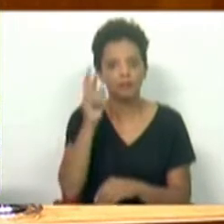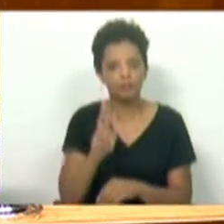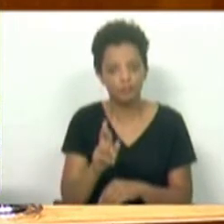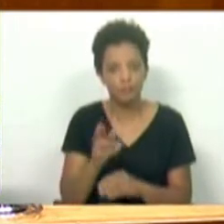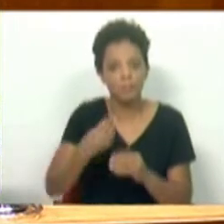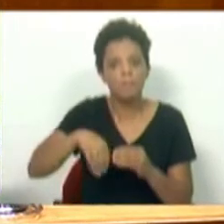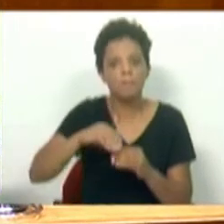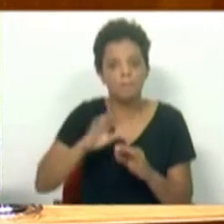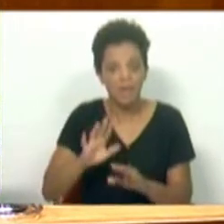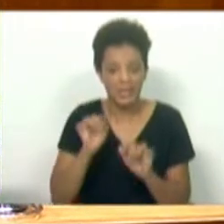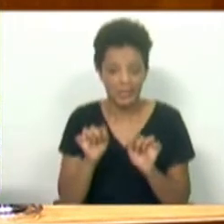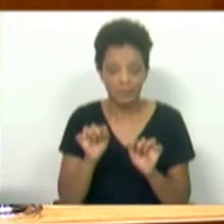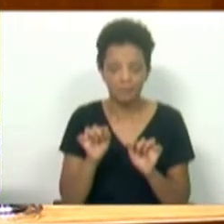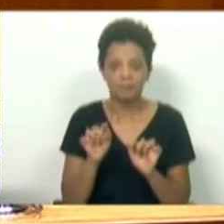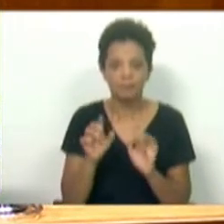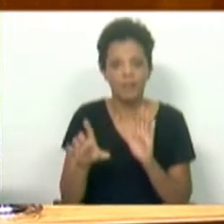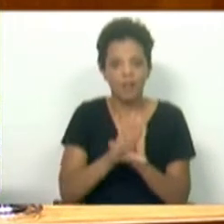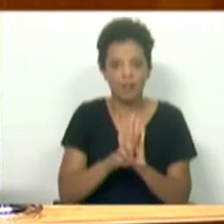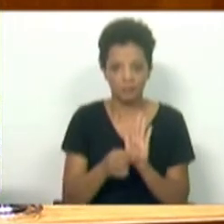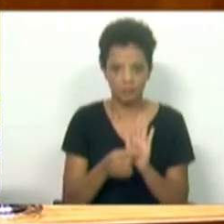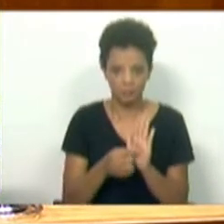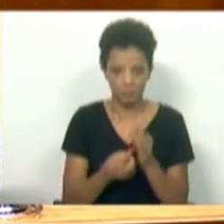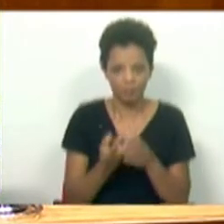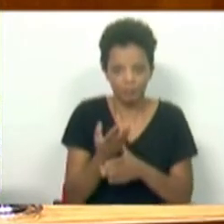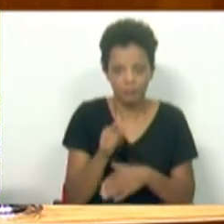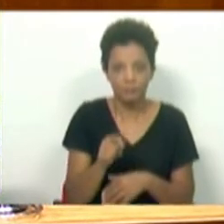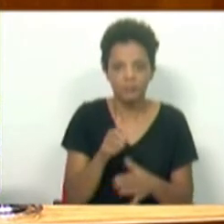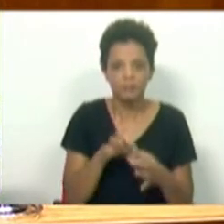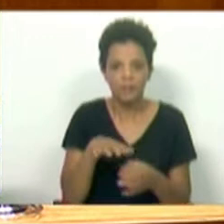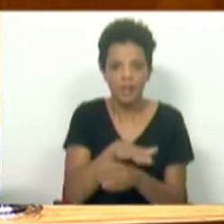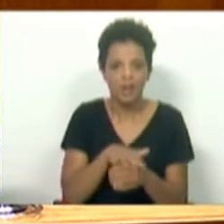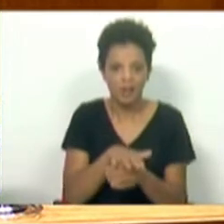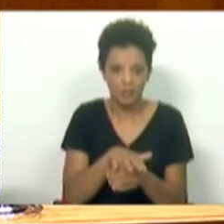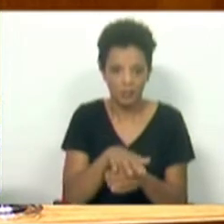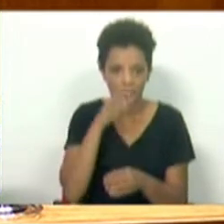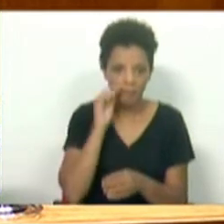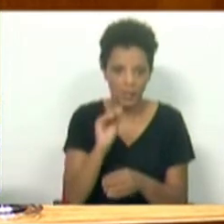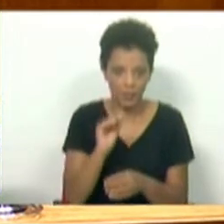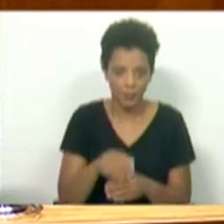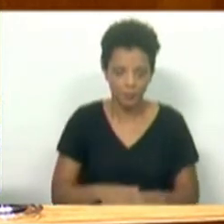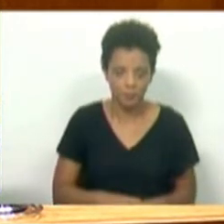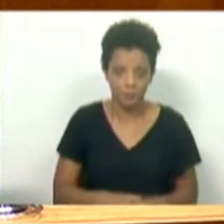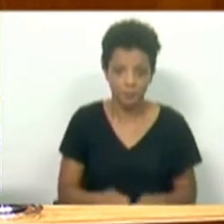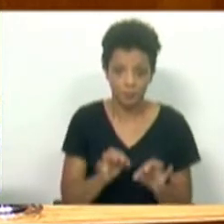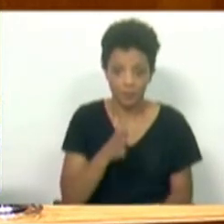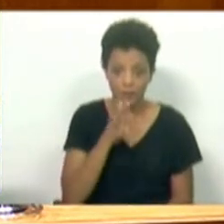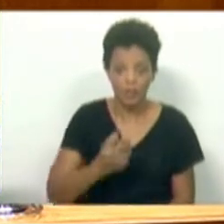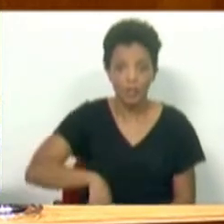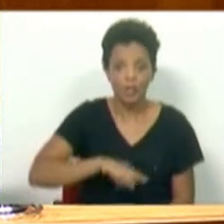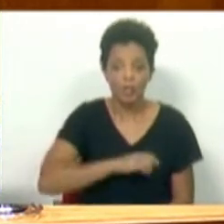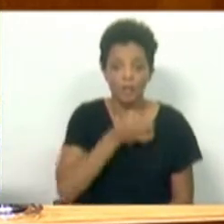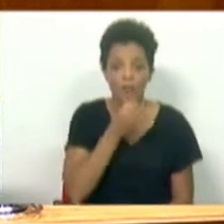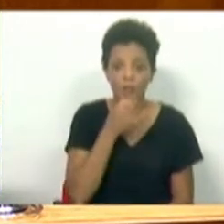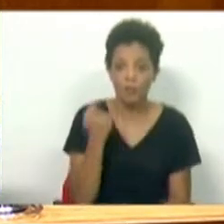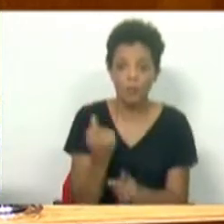mais esta iniciativa legislativa dirigida ao setor bancário. Como digo, nós não estamos a